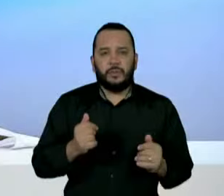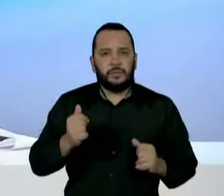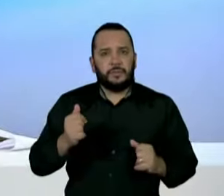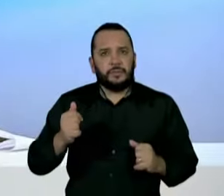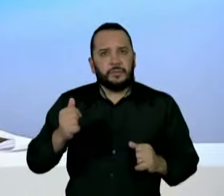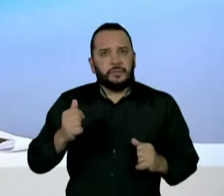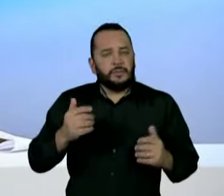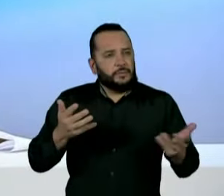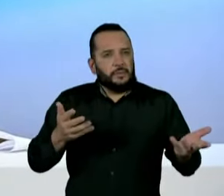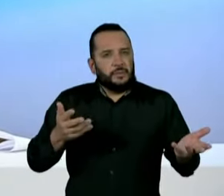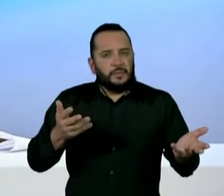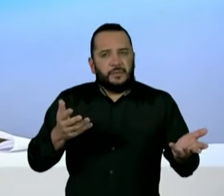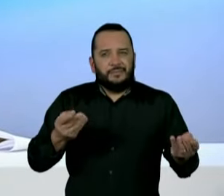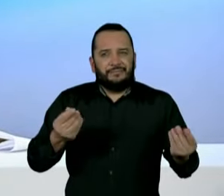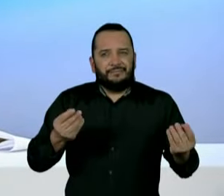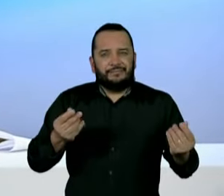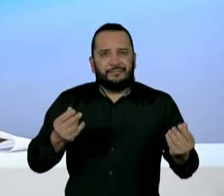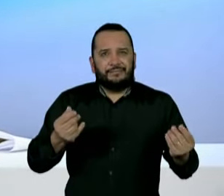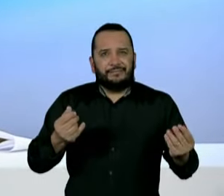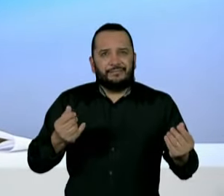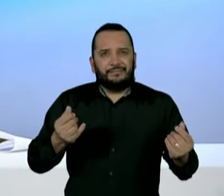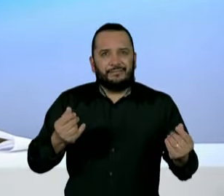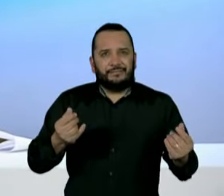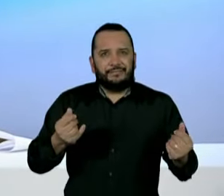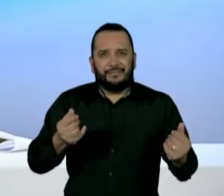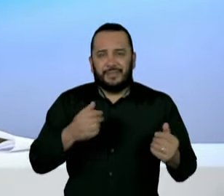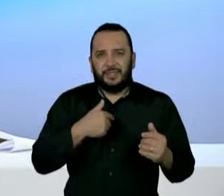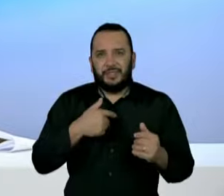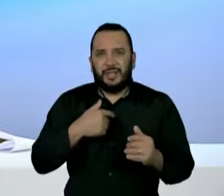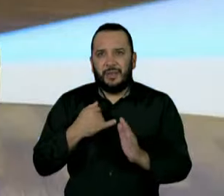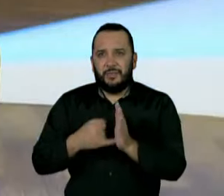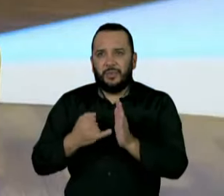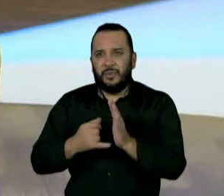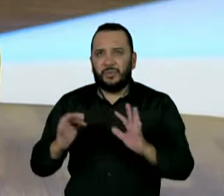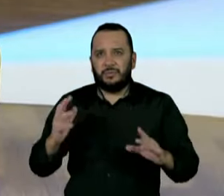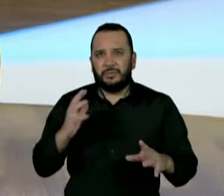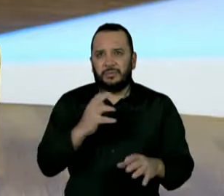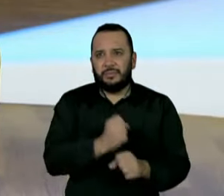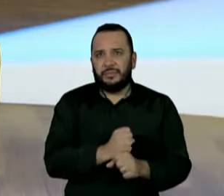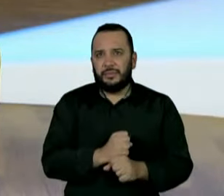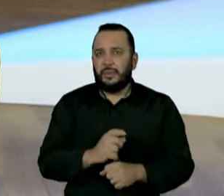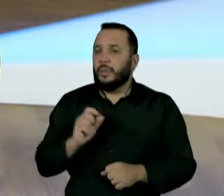Isso não é criar um modelo cumulativo de imposto? Por seria estranho?